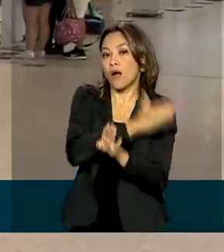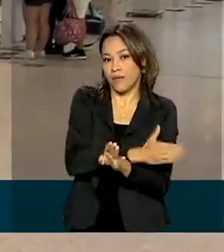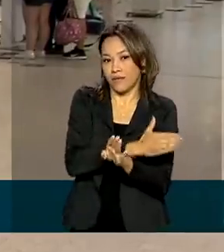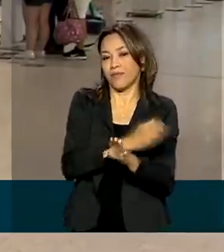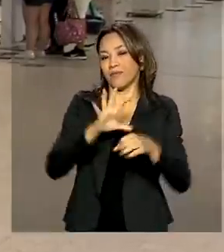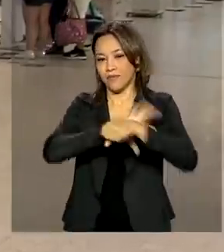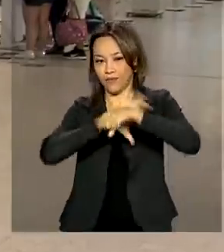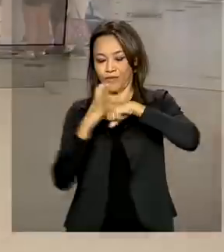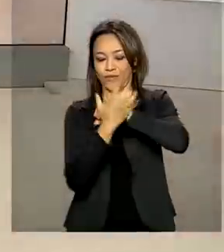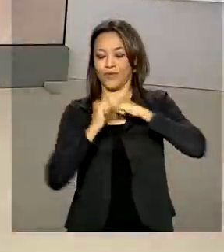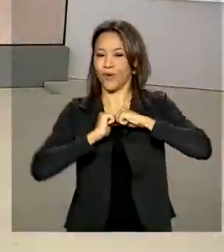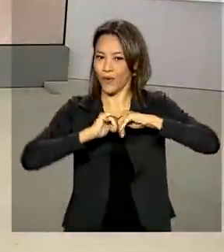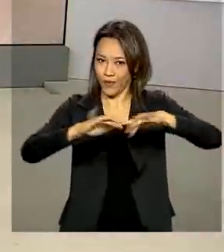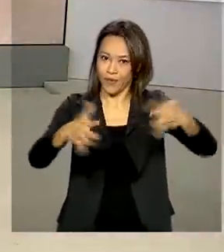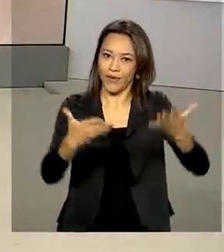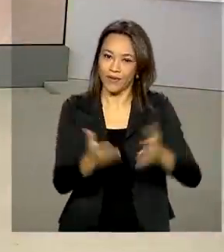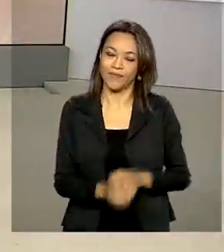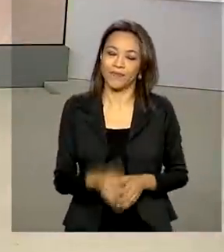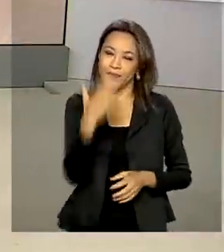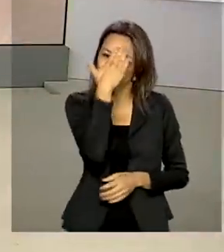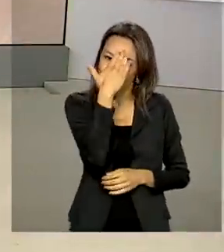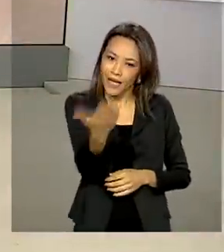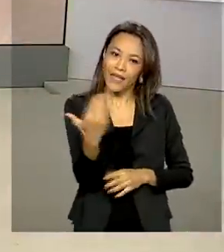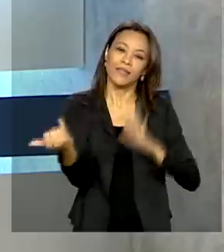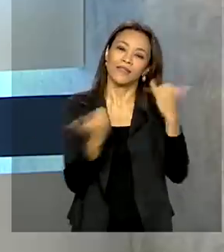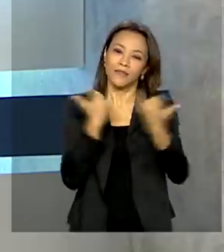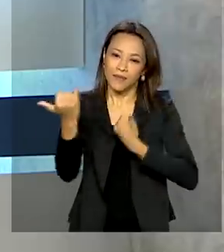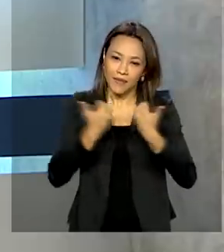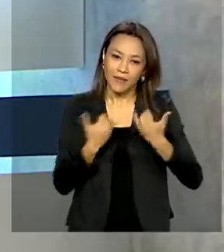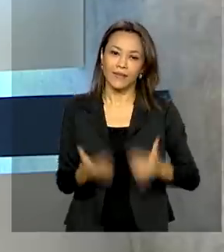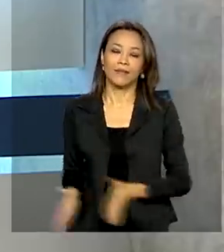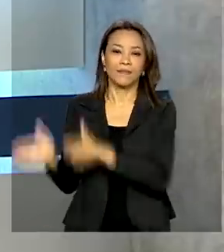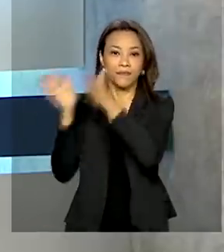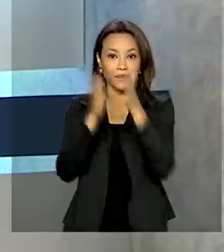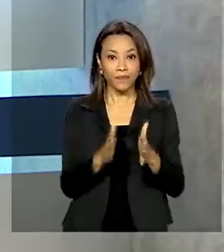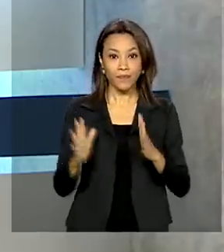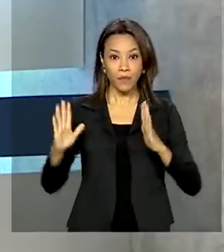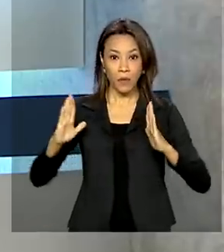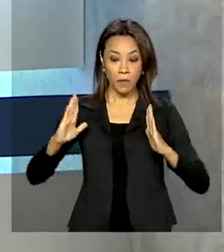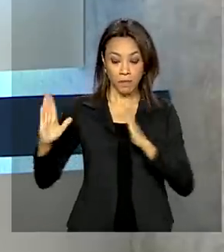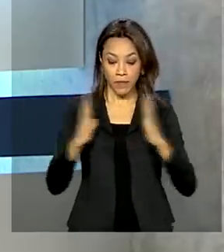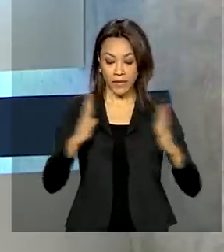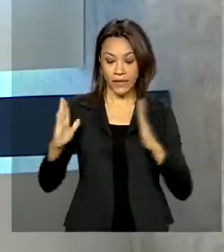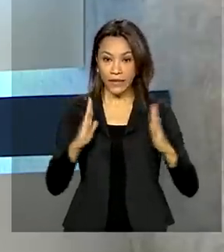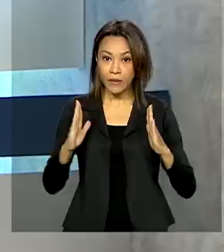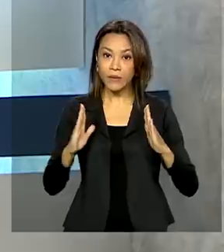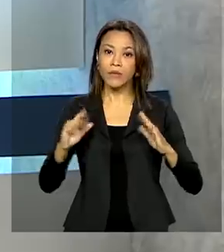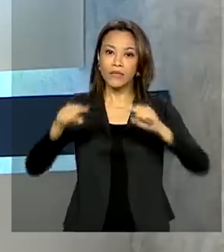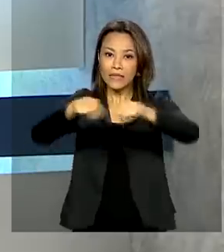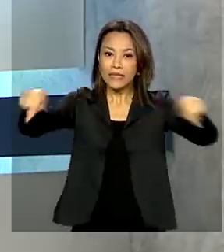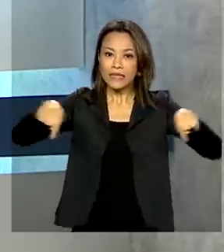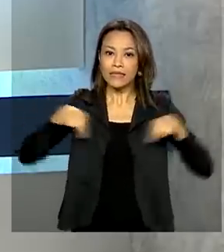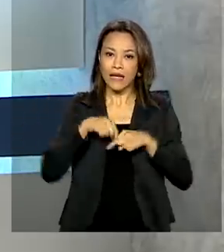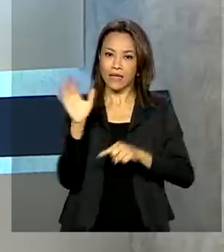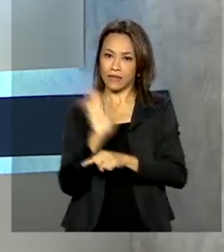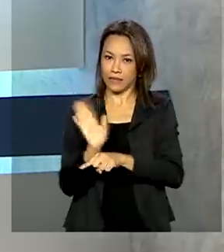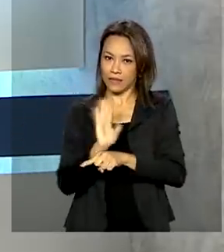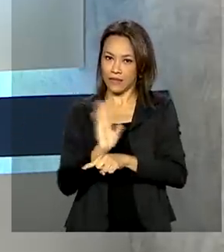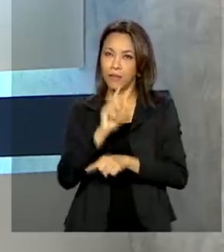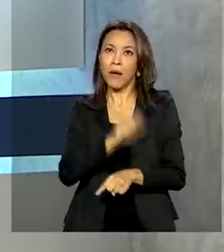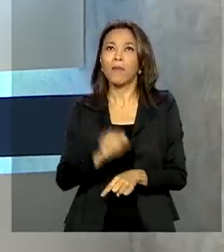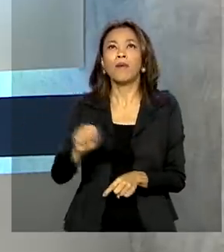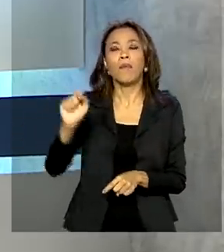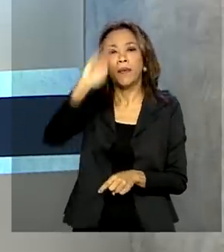Voltamos com você, Manu. Obrigada, Tiago, pelas informações. O prazo para que salas de cinema de todo o país se